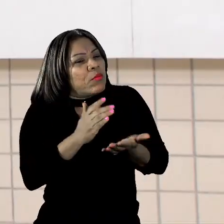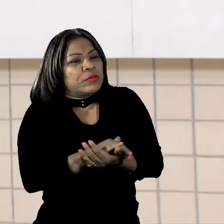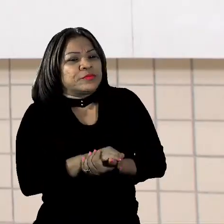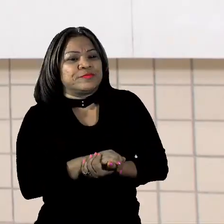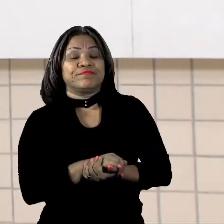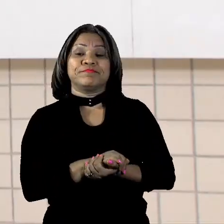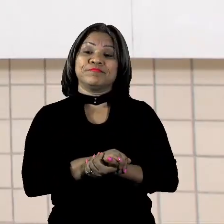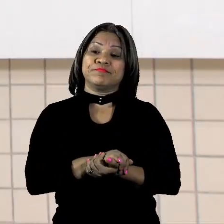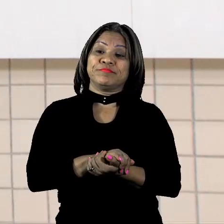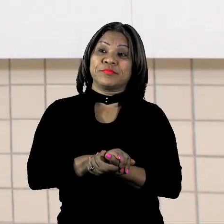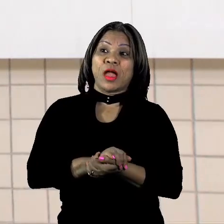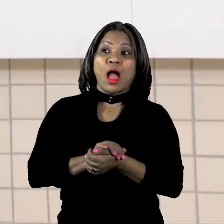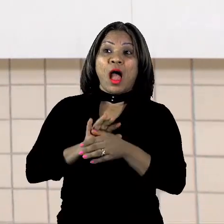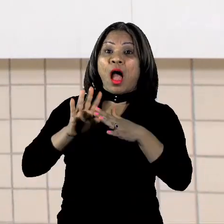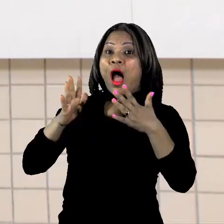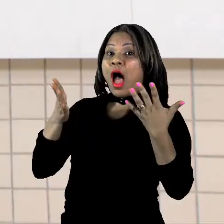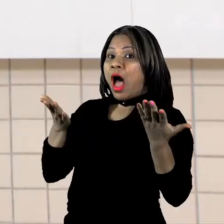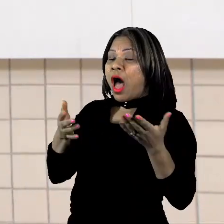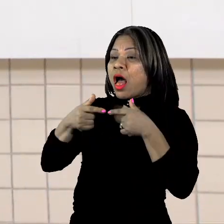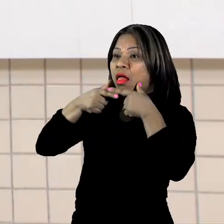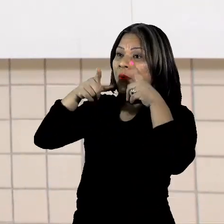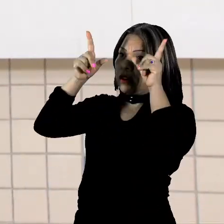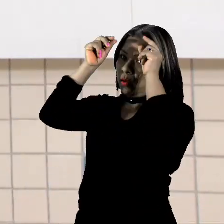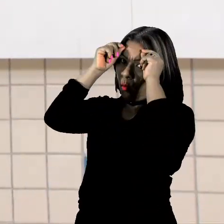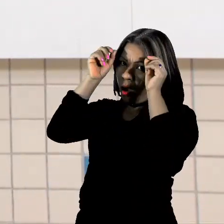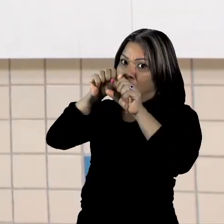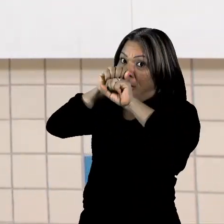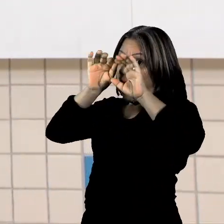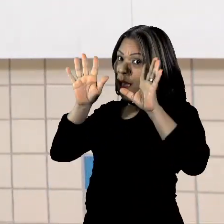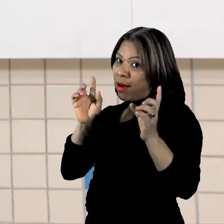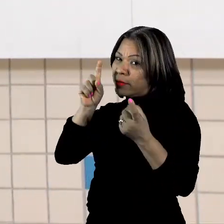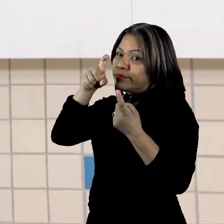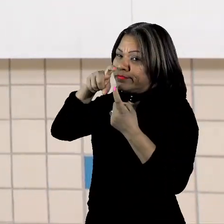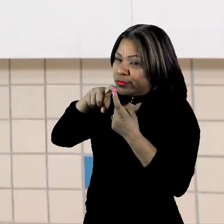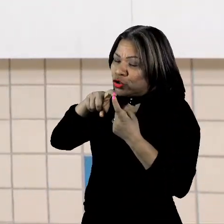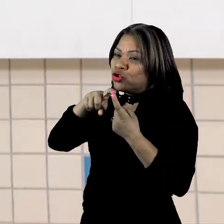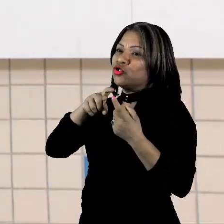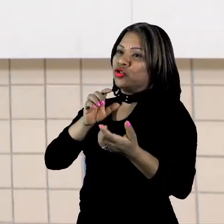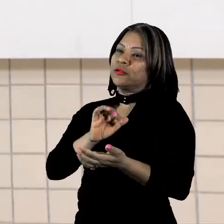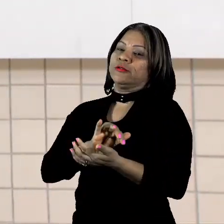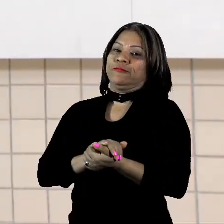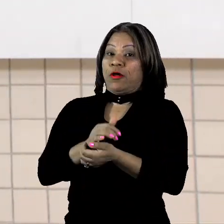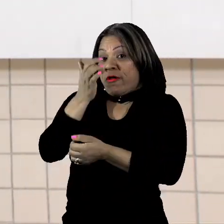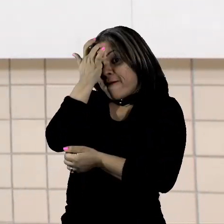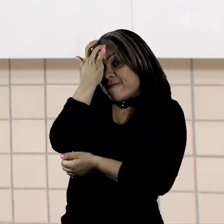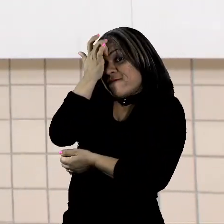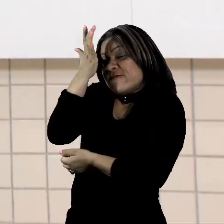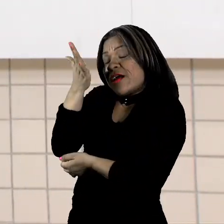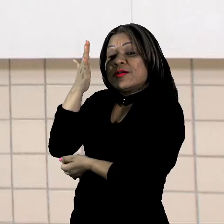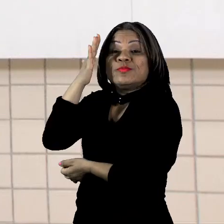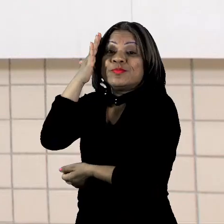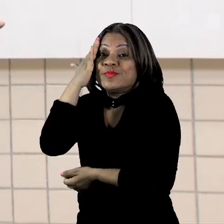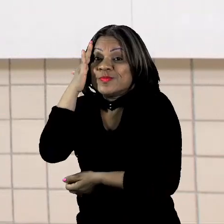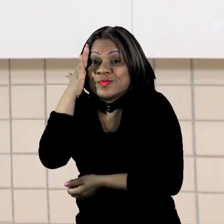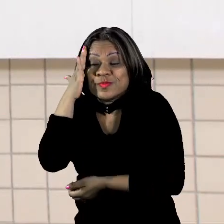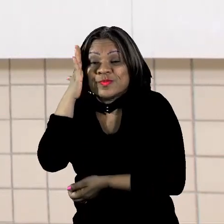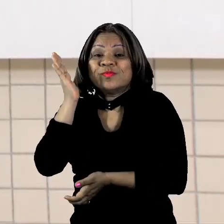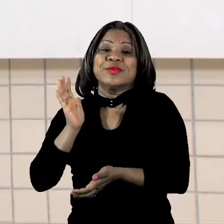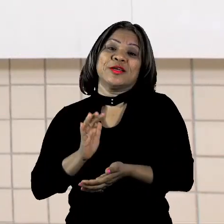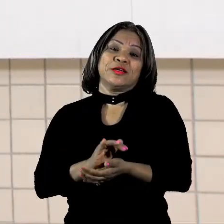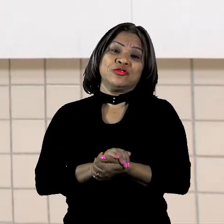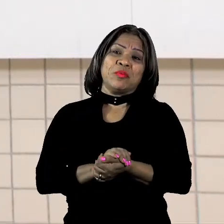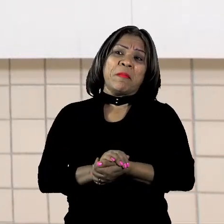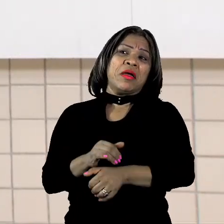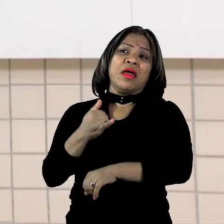Uma linguagem clara e objetiva é uma linguagem de fácil entendimento. Sim, sem jargões,